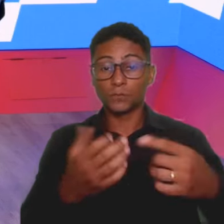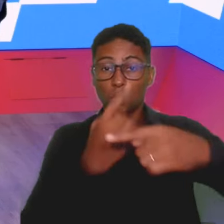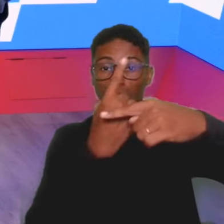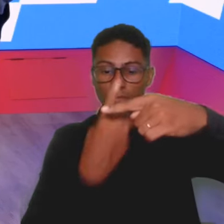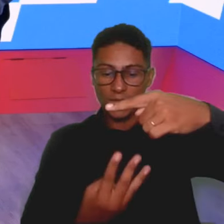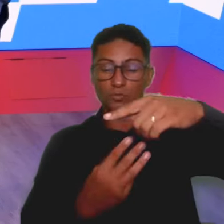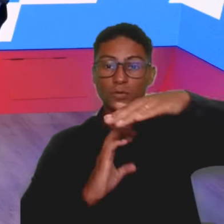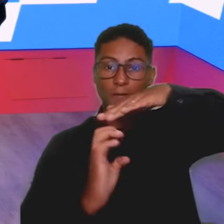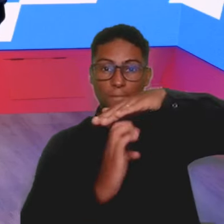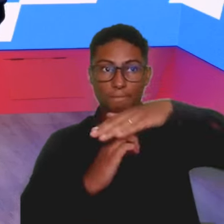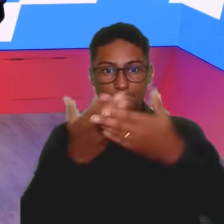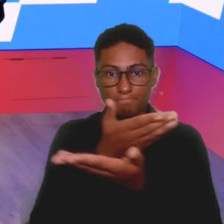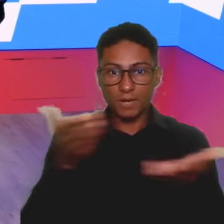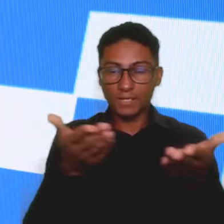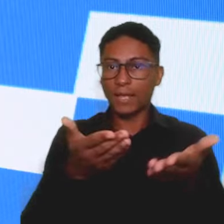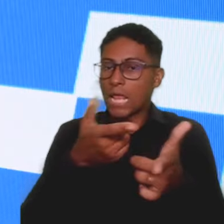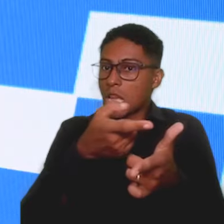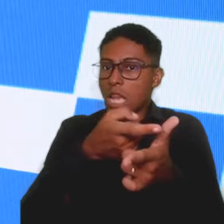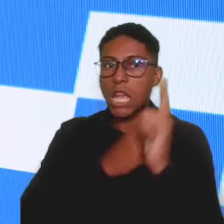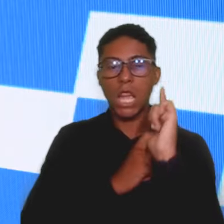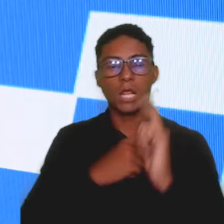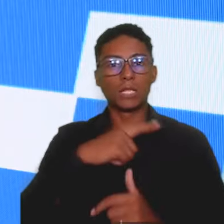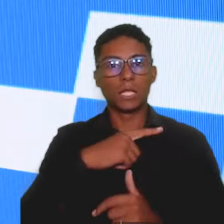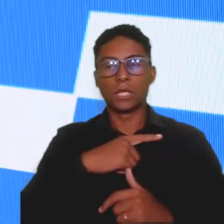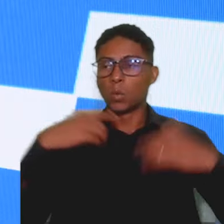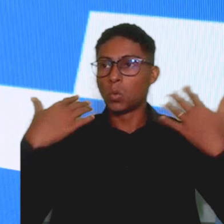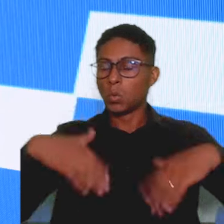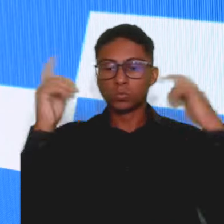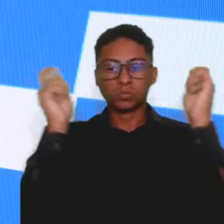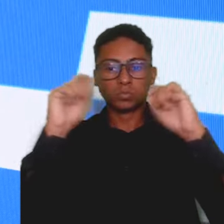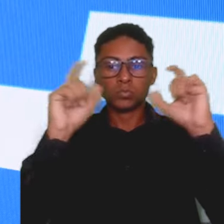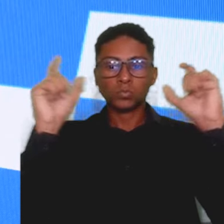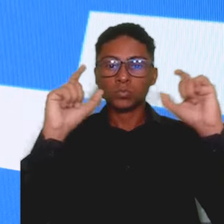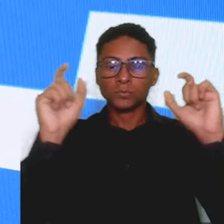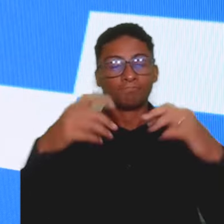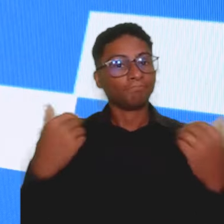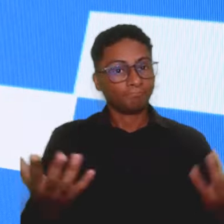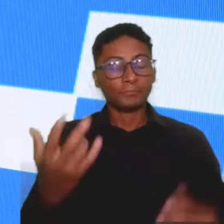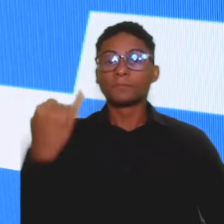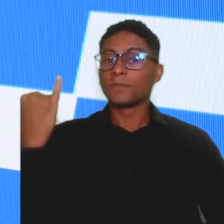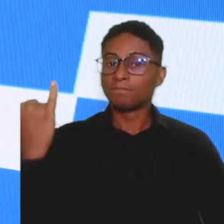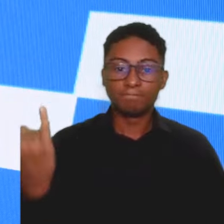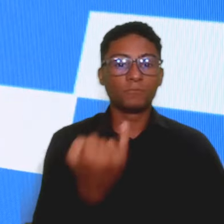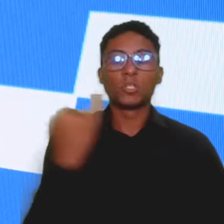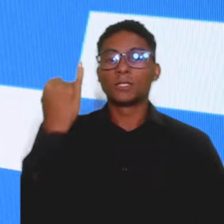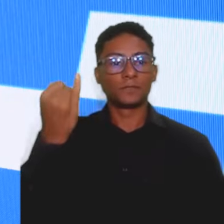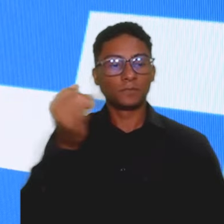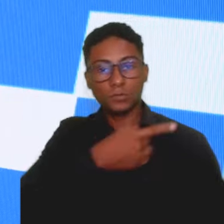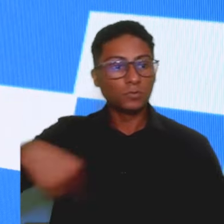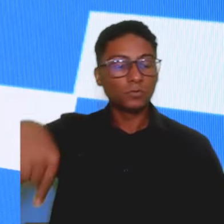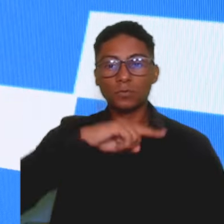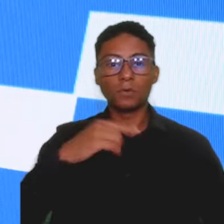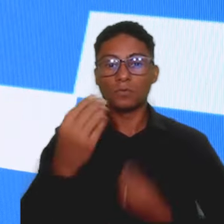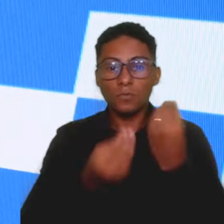empresas abertas, elas estão inadimplentes. E isso assusta bastante. Então, é importante que nós, cada vez mais,